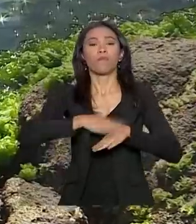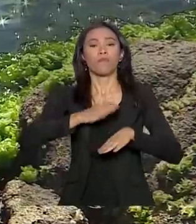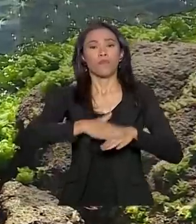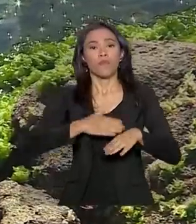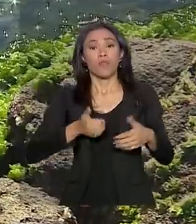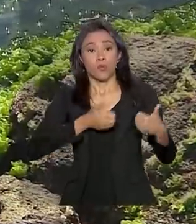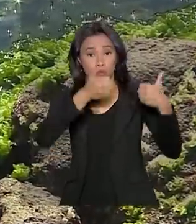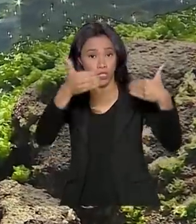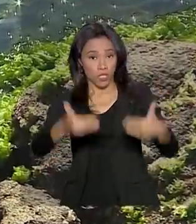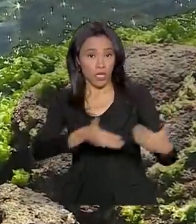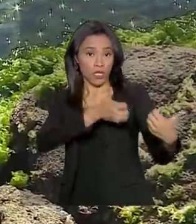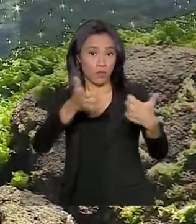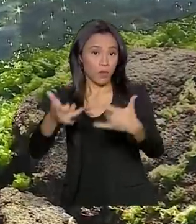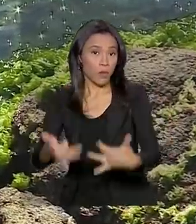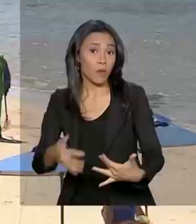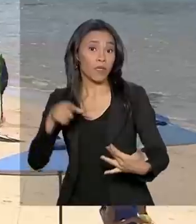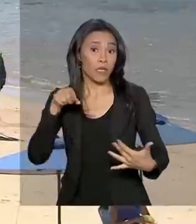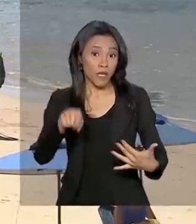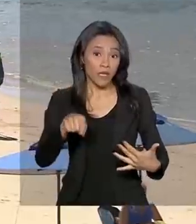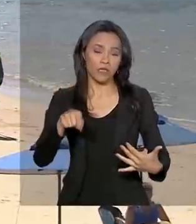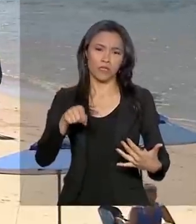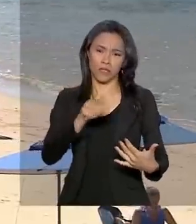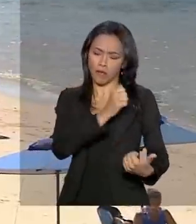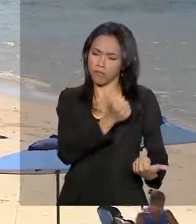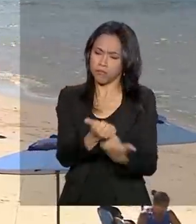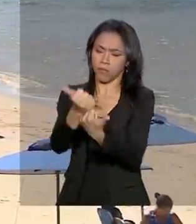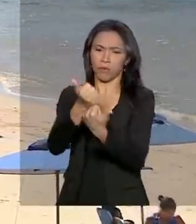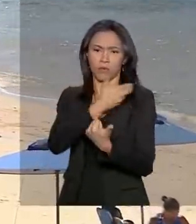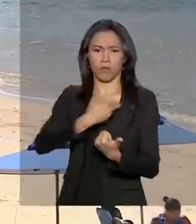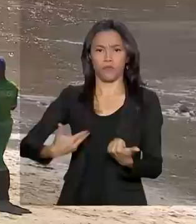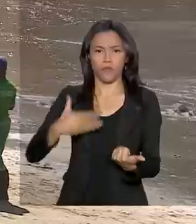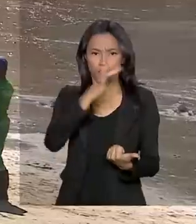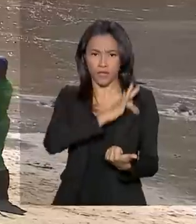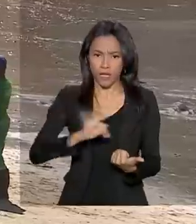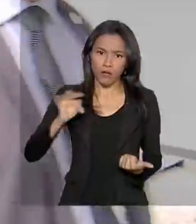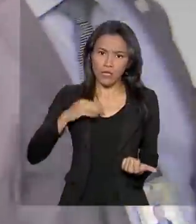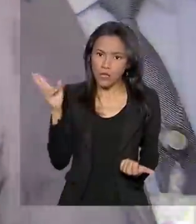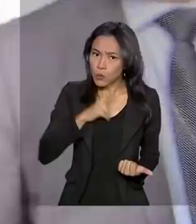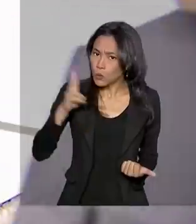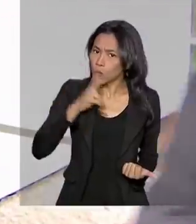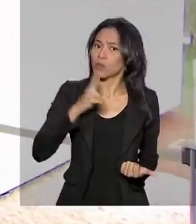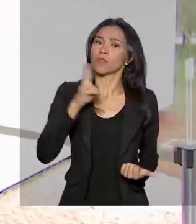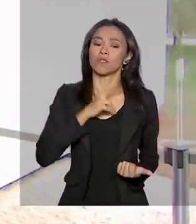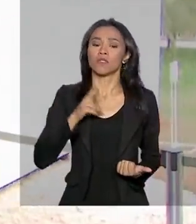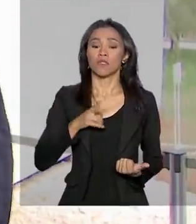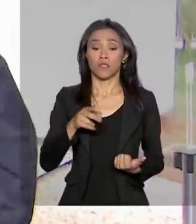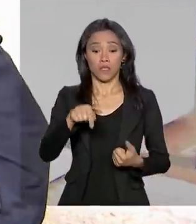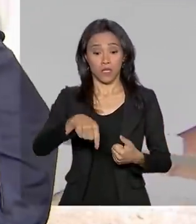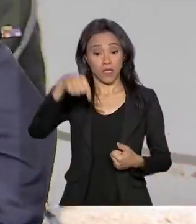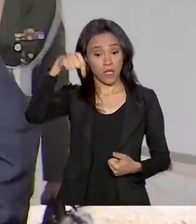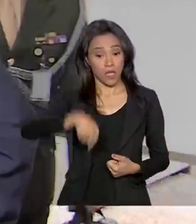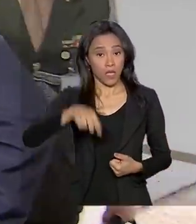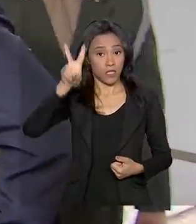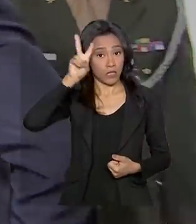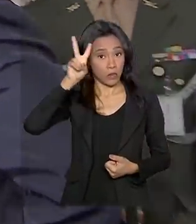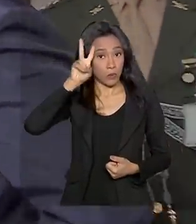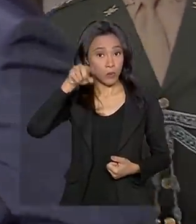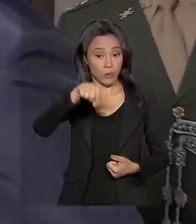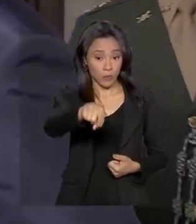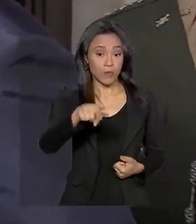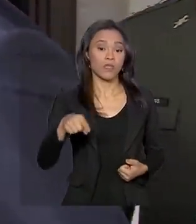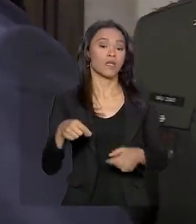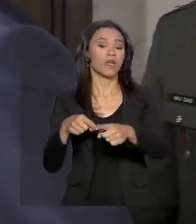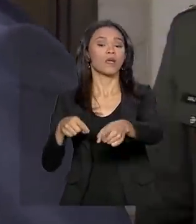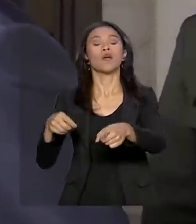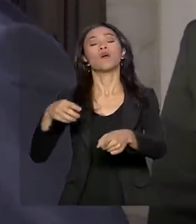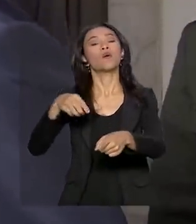Regional, esse reconhecimento federal tem sido tratado com urgência. Nesta segunda-feira, o presidente em exercício,